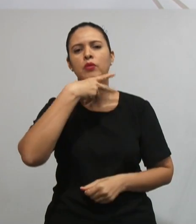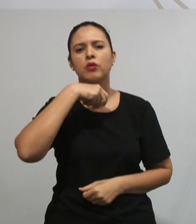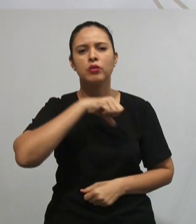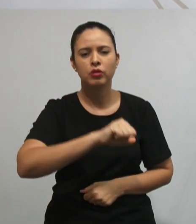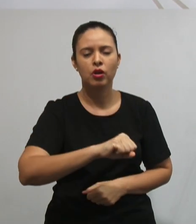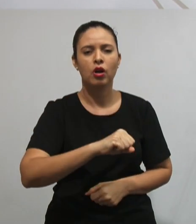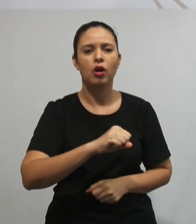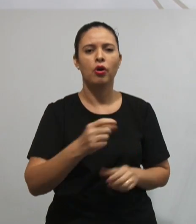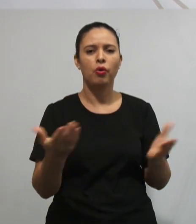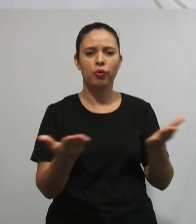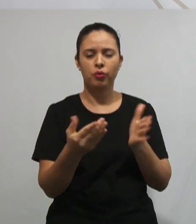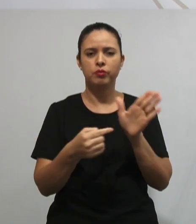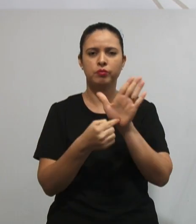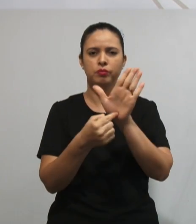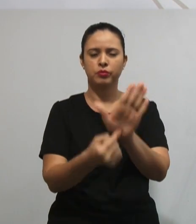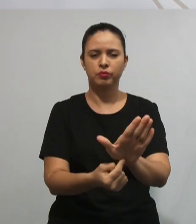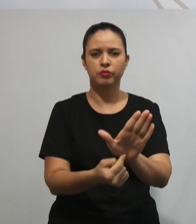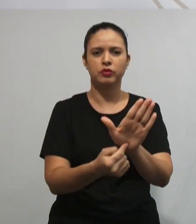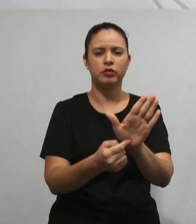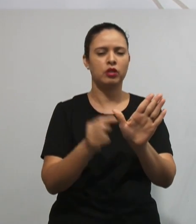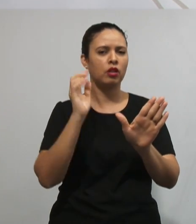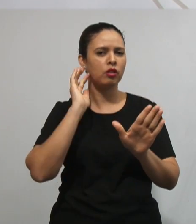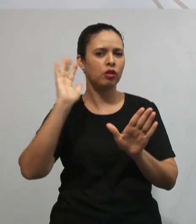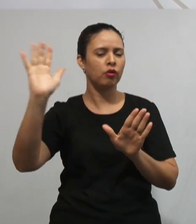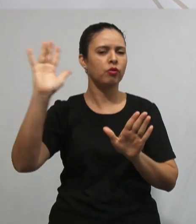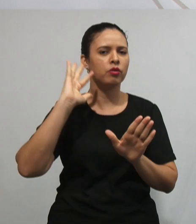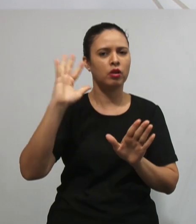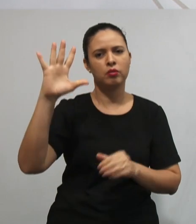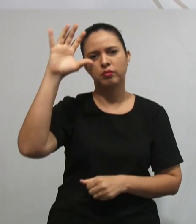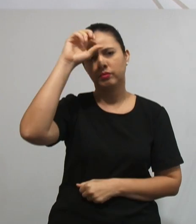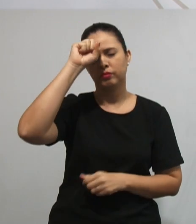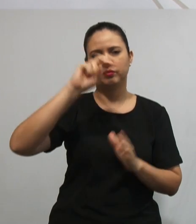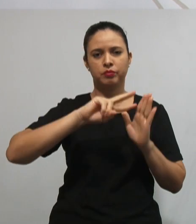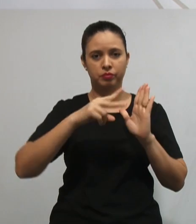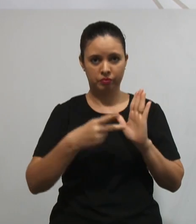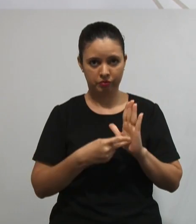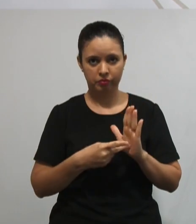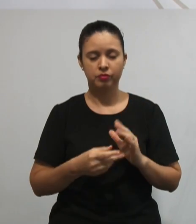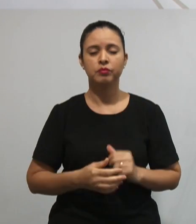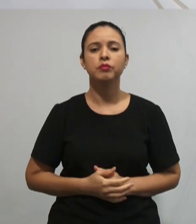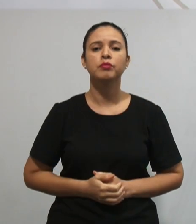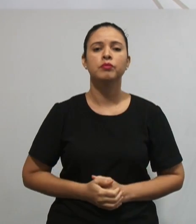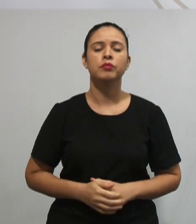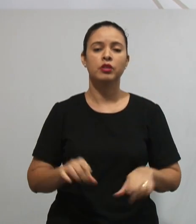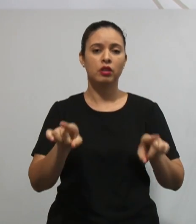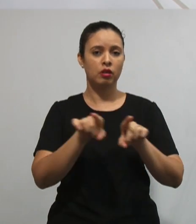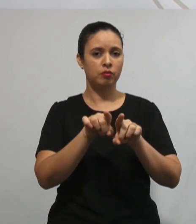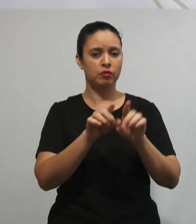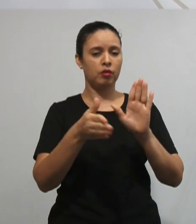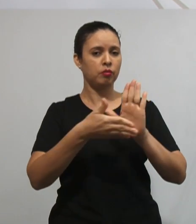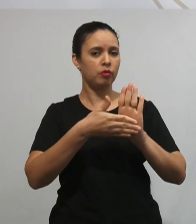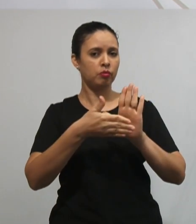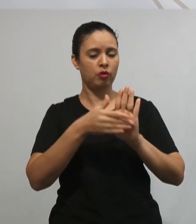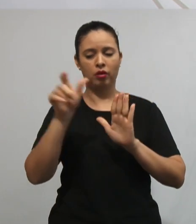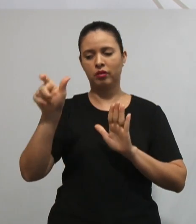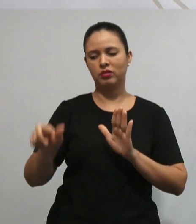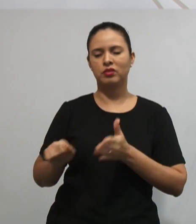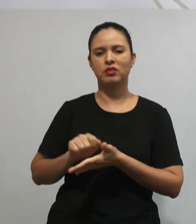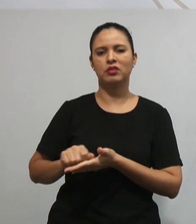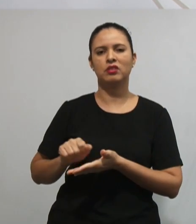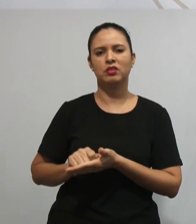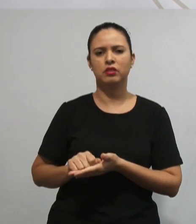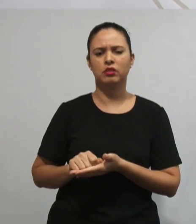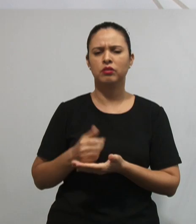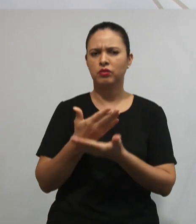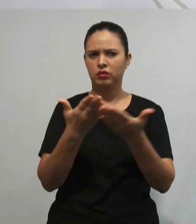o construtivismo, A teoria da aprendizagem significativa, E, Também a proposta do Frenet, E aí você tem que ver,